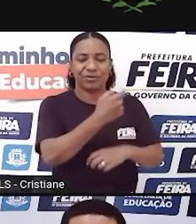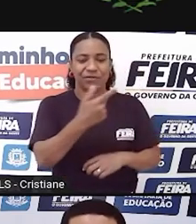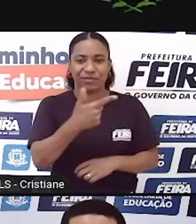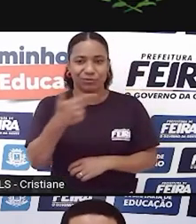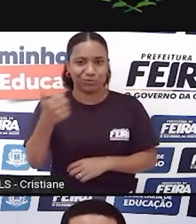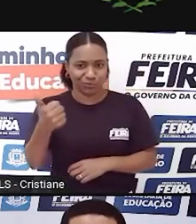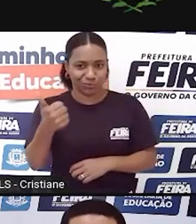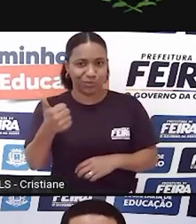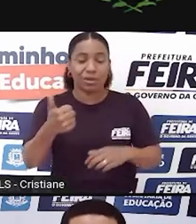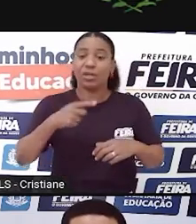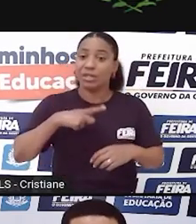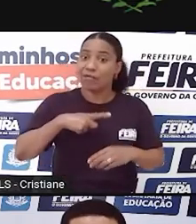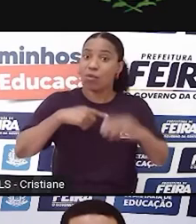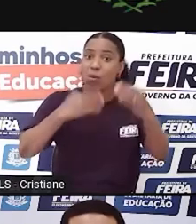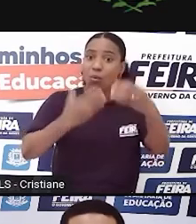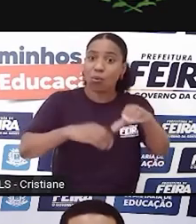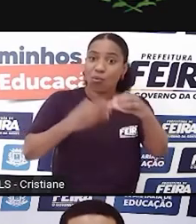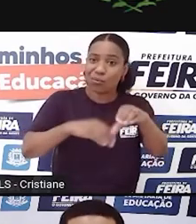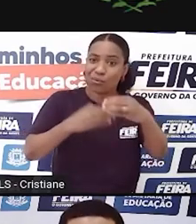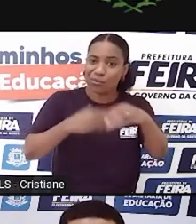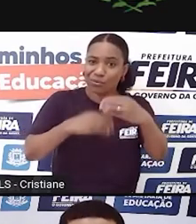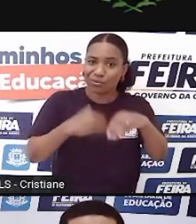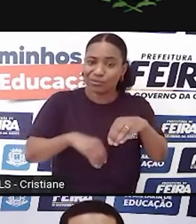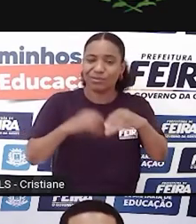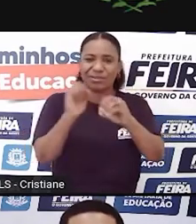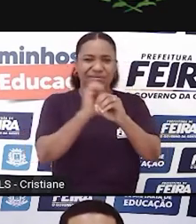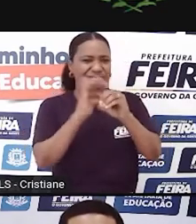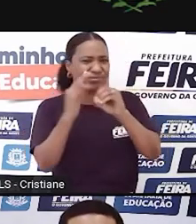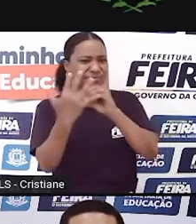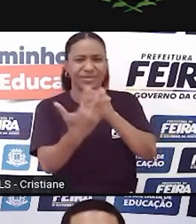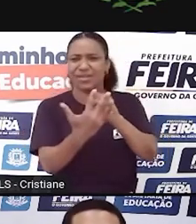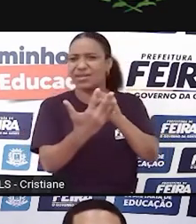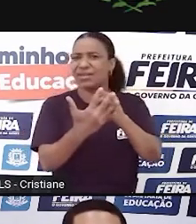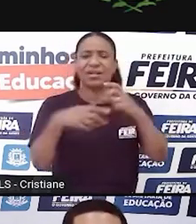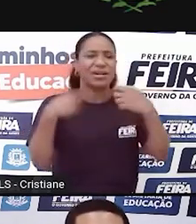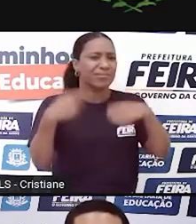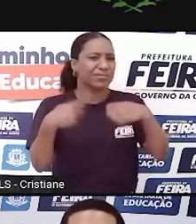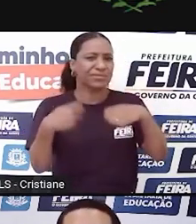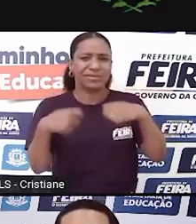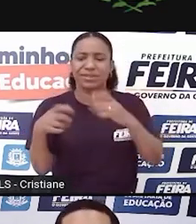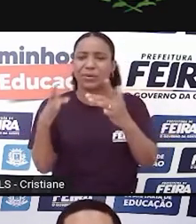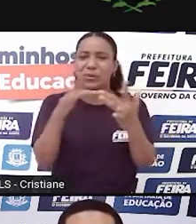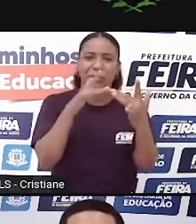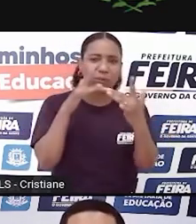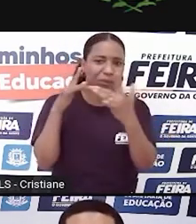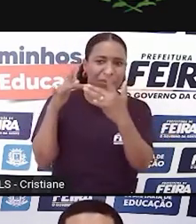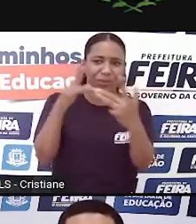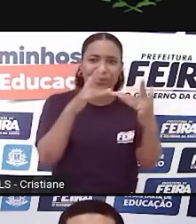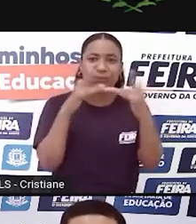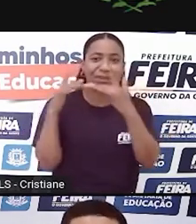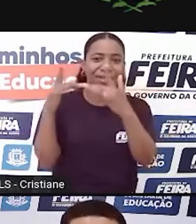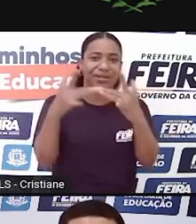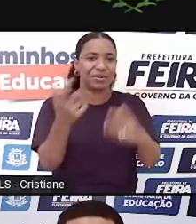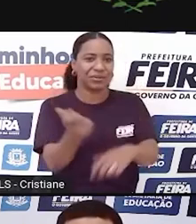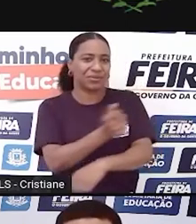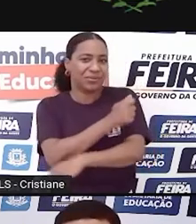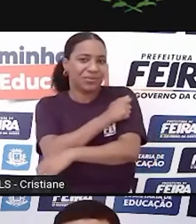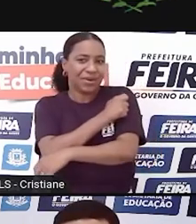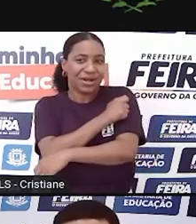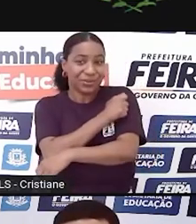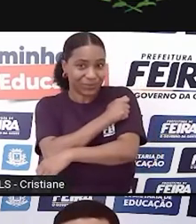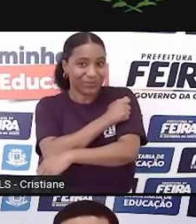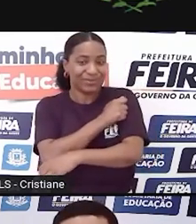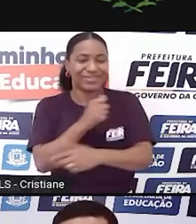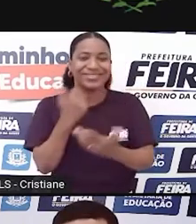que eu lancei em 2020. Quando a pandemia chegou, eu disse, não, eu preciso ter contato com meus alunos. Eu comecei lá na